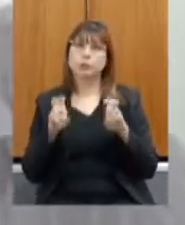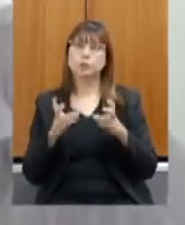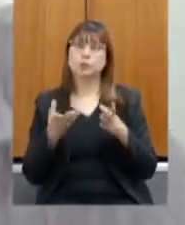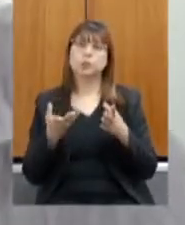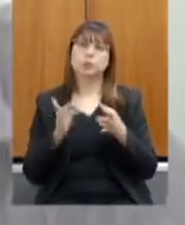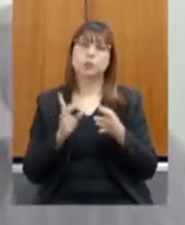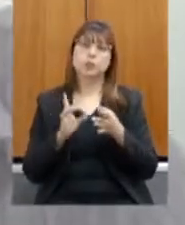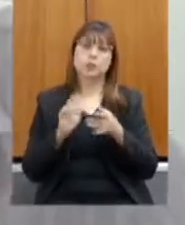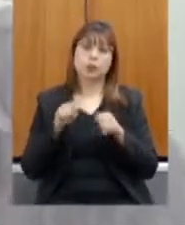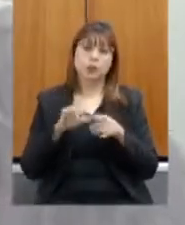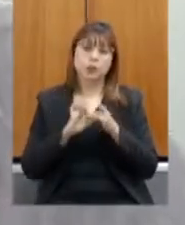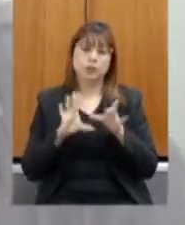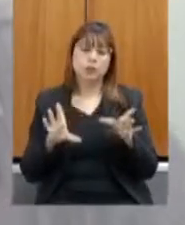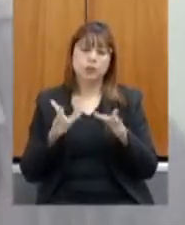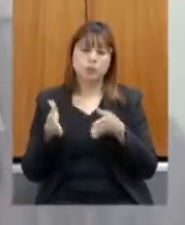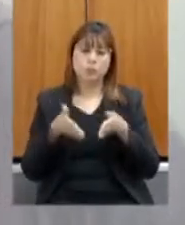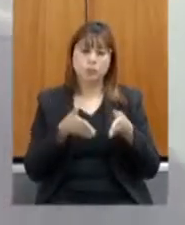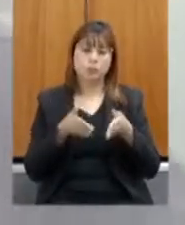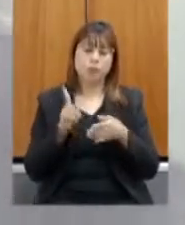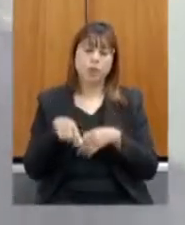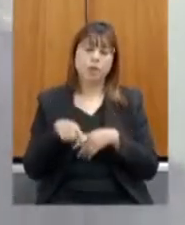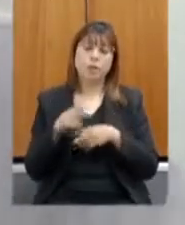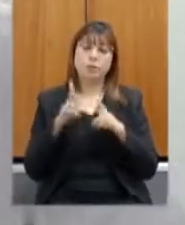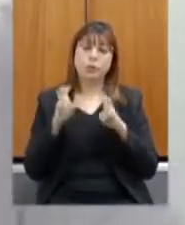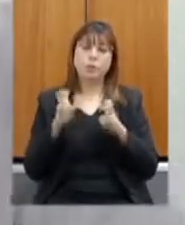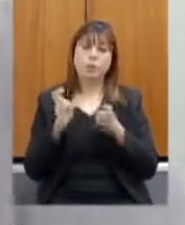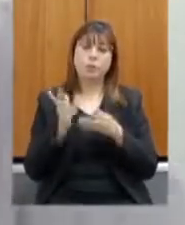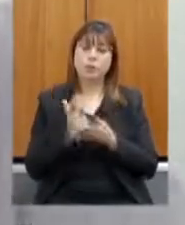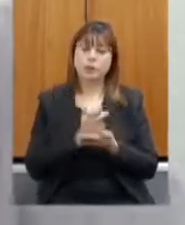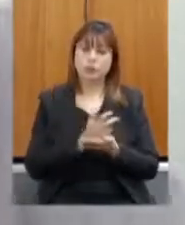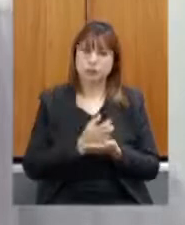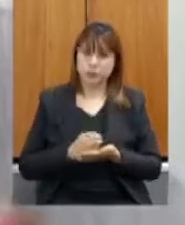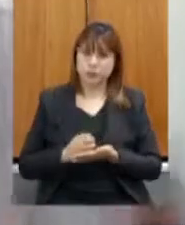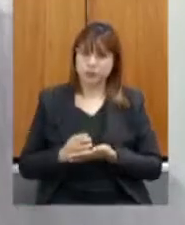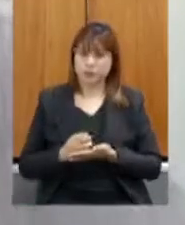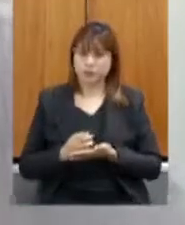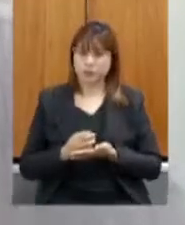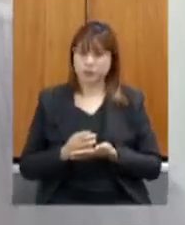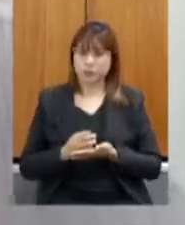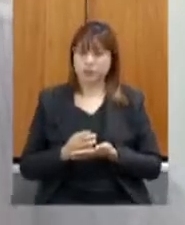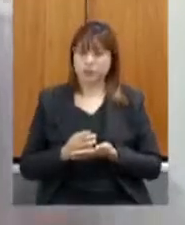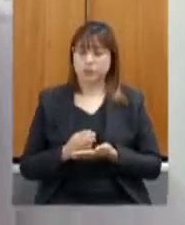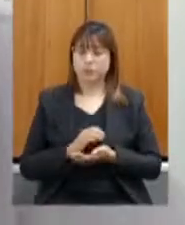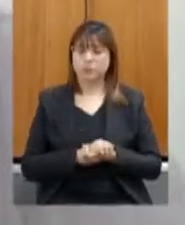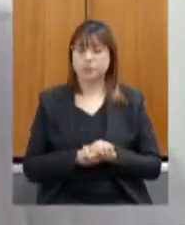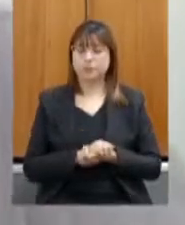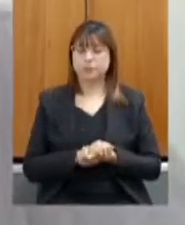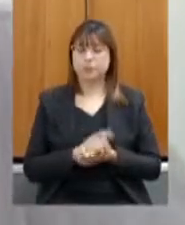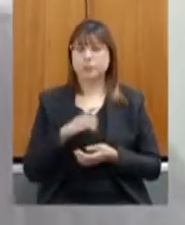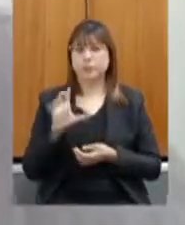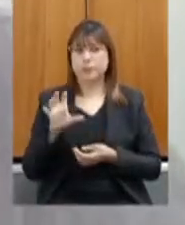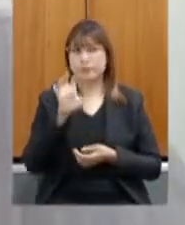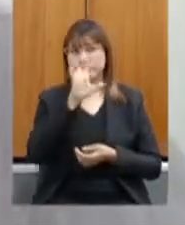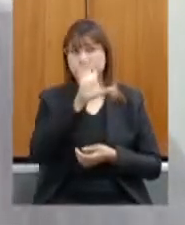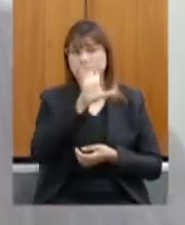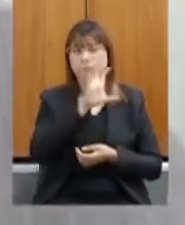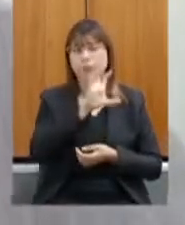liberação dos créditos tributários em diversas regiões aqui do nosso centro-oeste